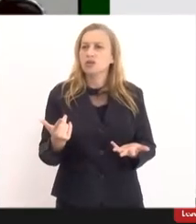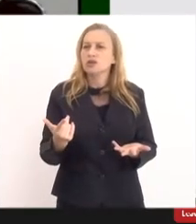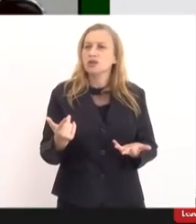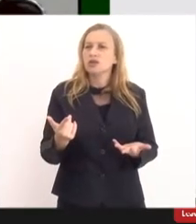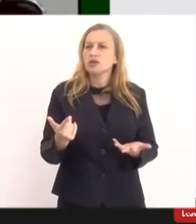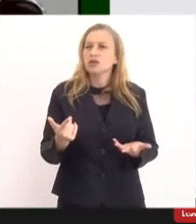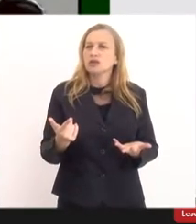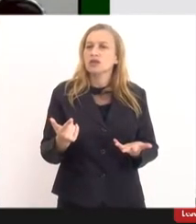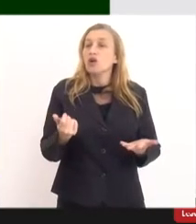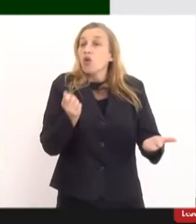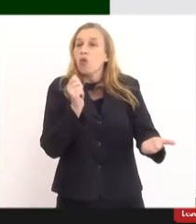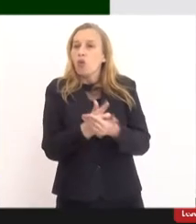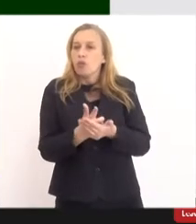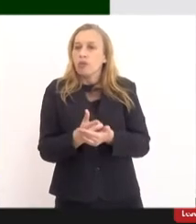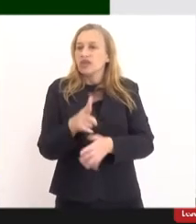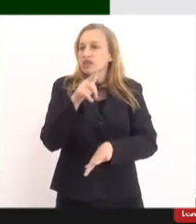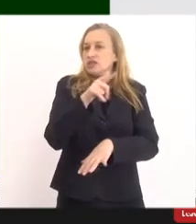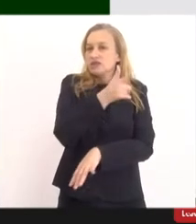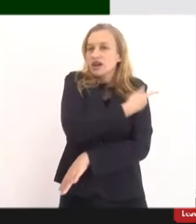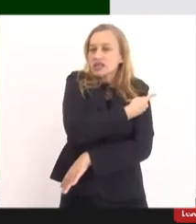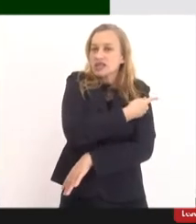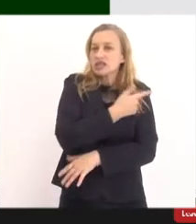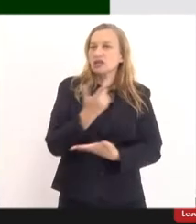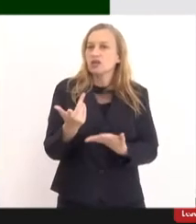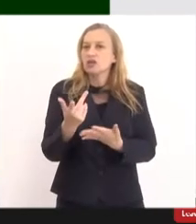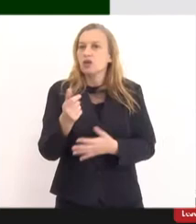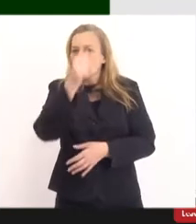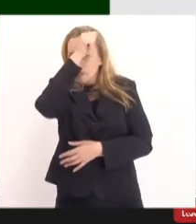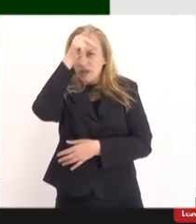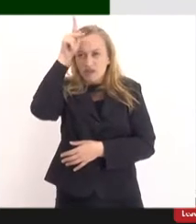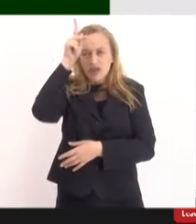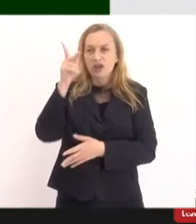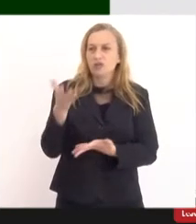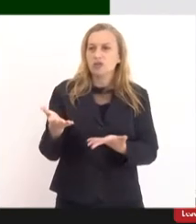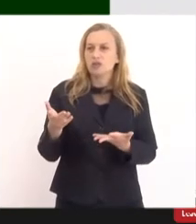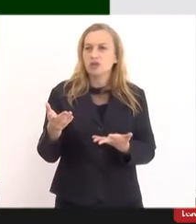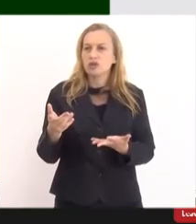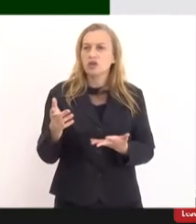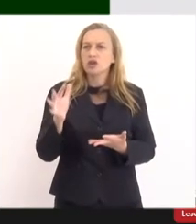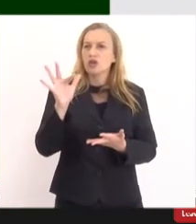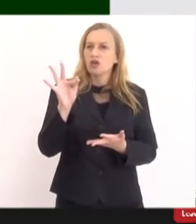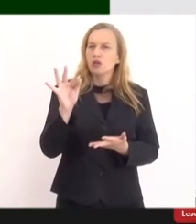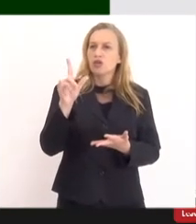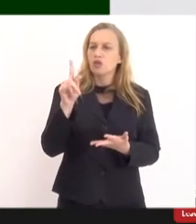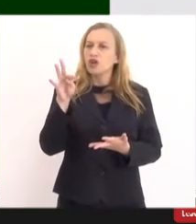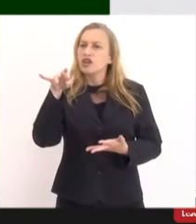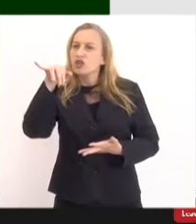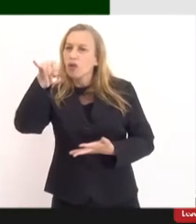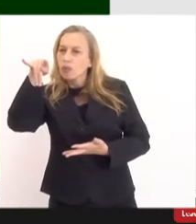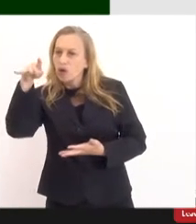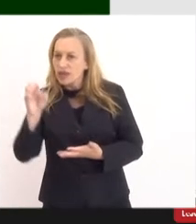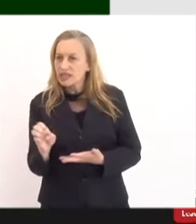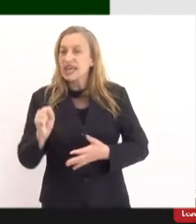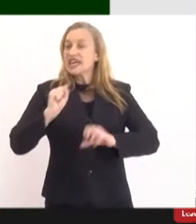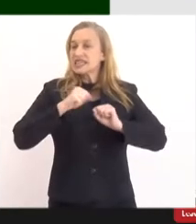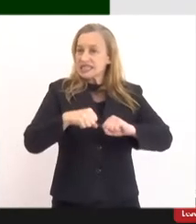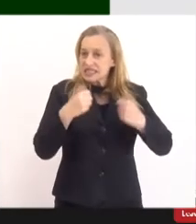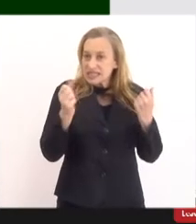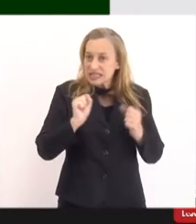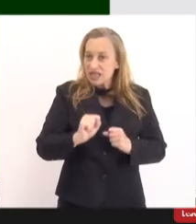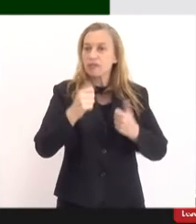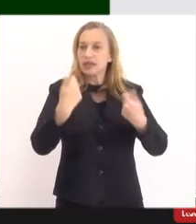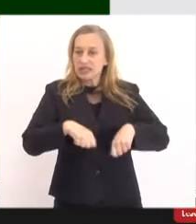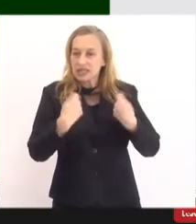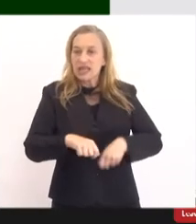consórcio para compra de vacinas e aqui, diz o prefeito de Florianópolis, ele disse que se tiver que dar vacina uma vez por